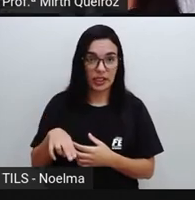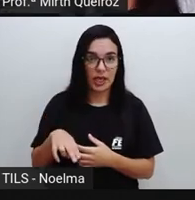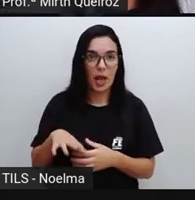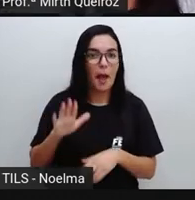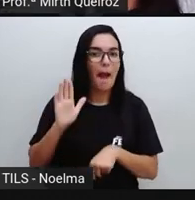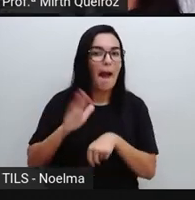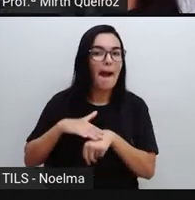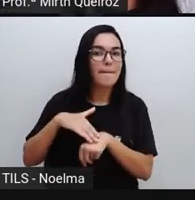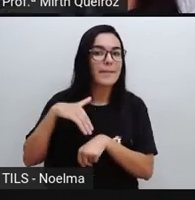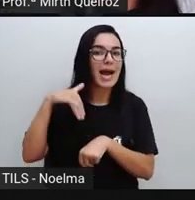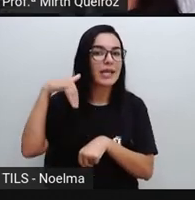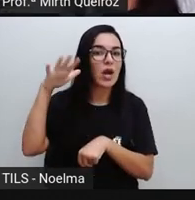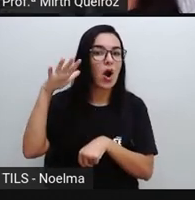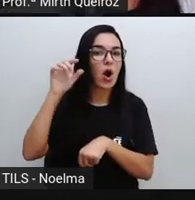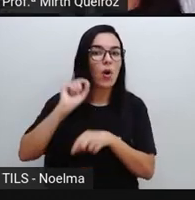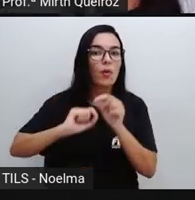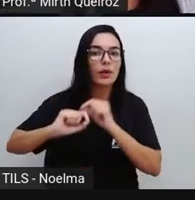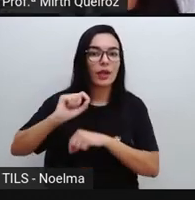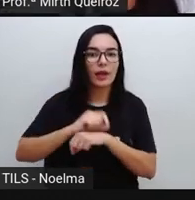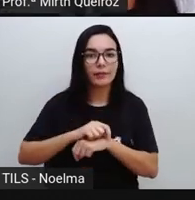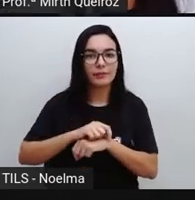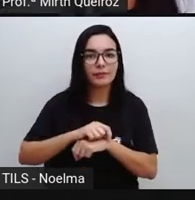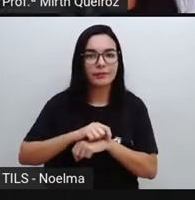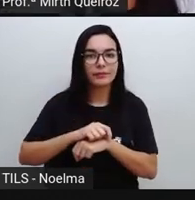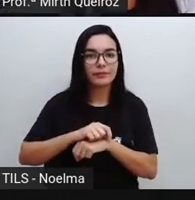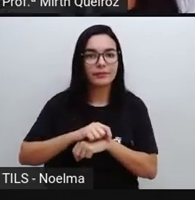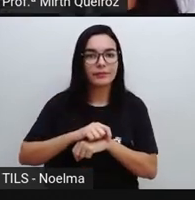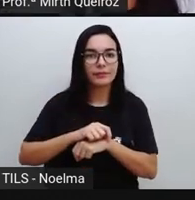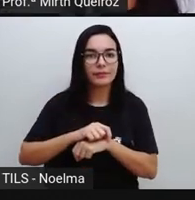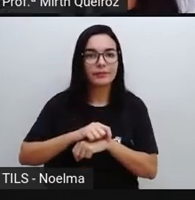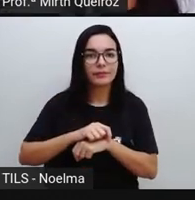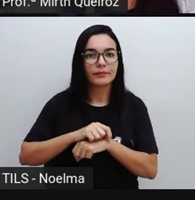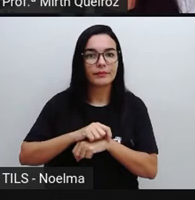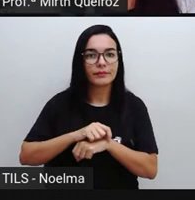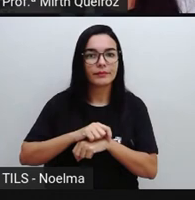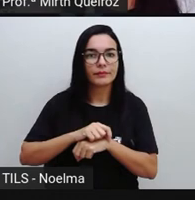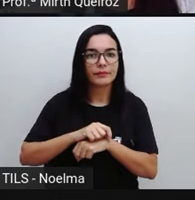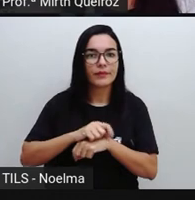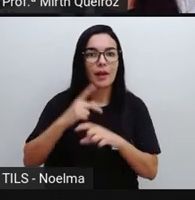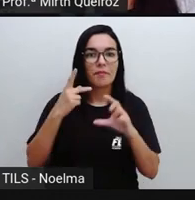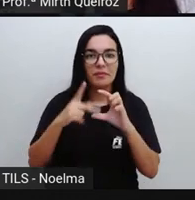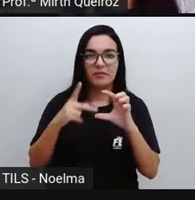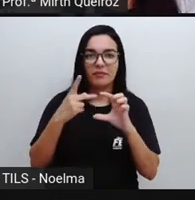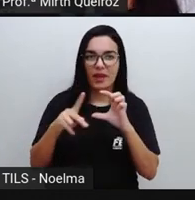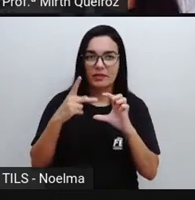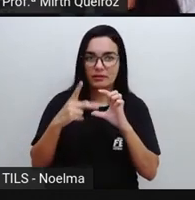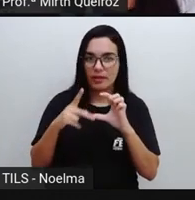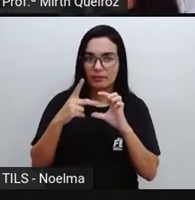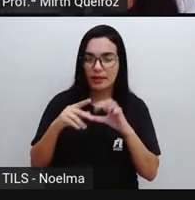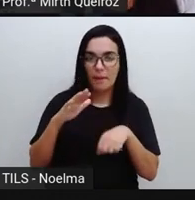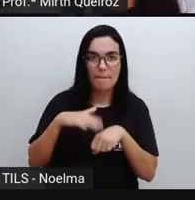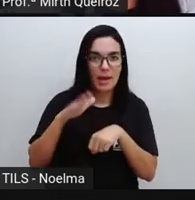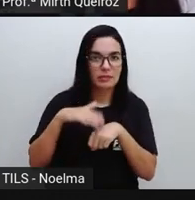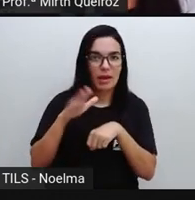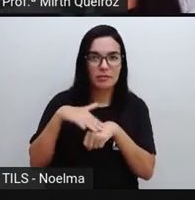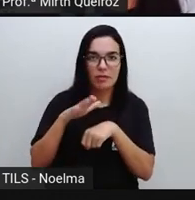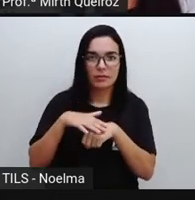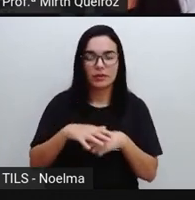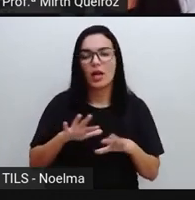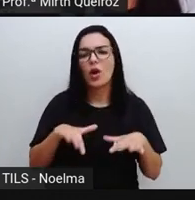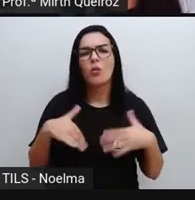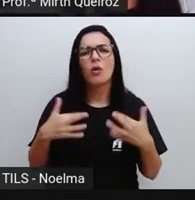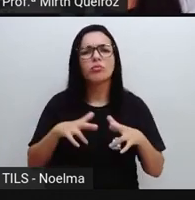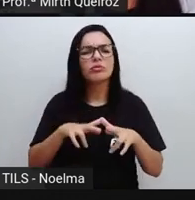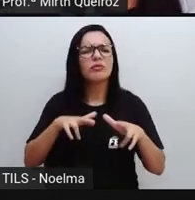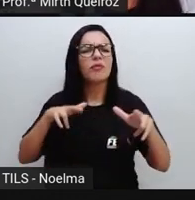doses recebidas aí, foi quem? A que é a Pfizer, né? Qual a diferença entre as doses